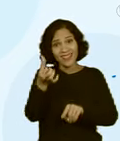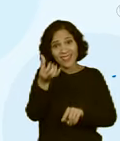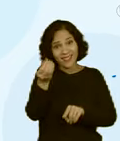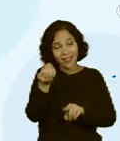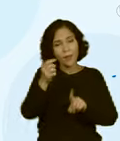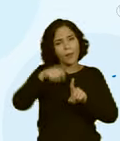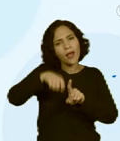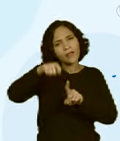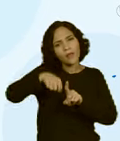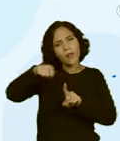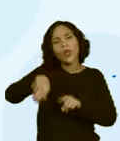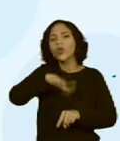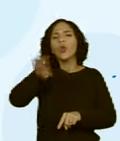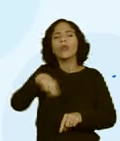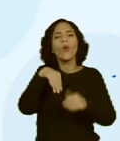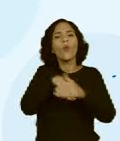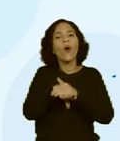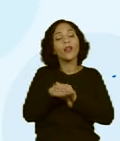Pronto.